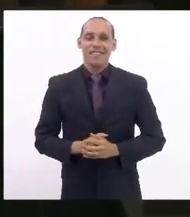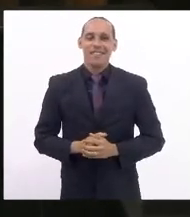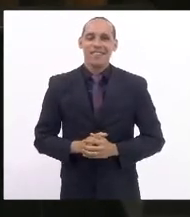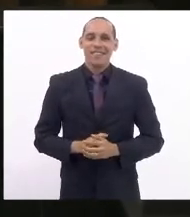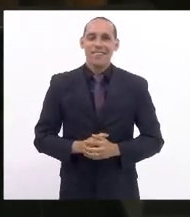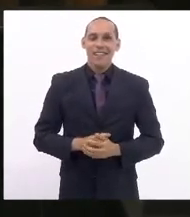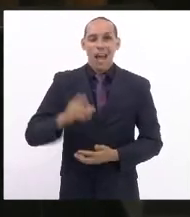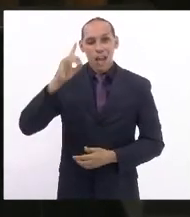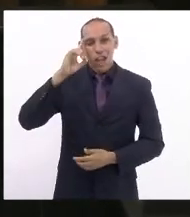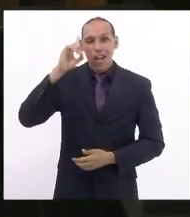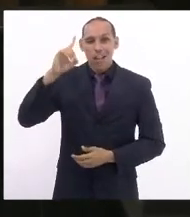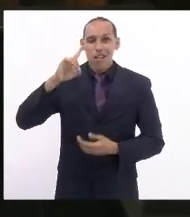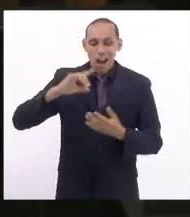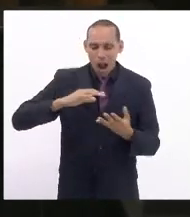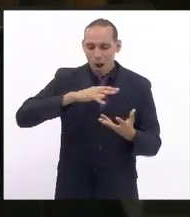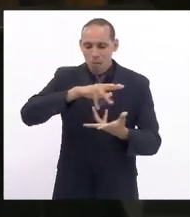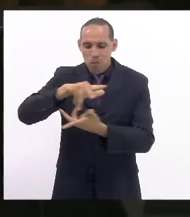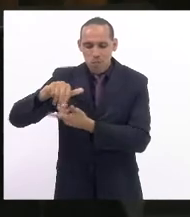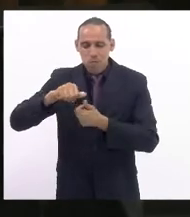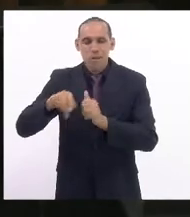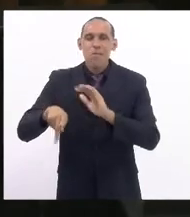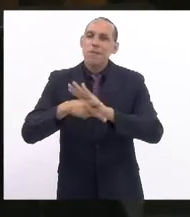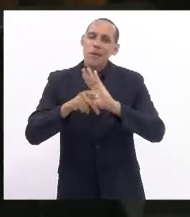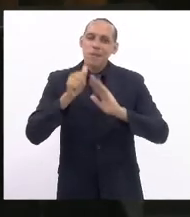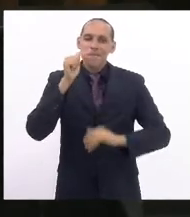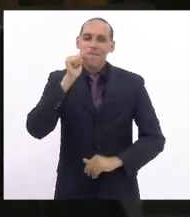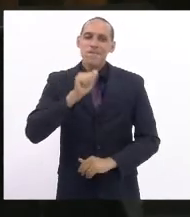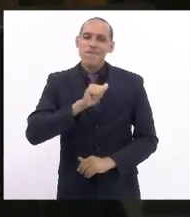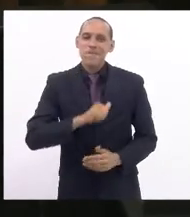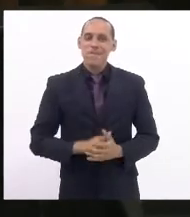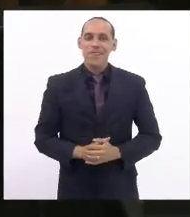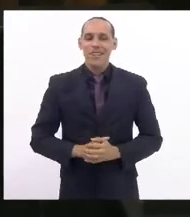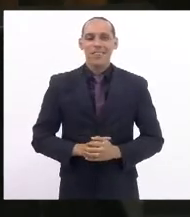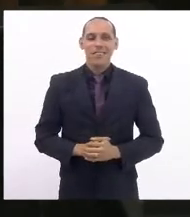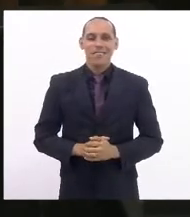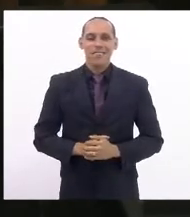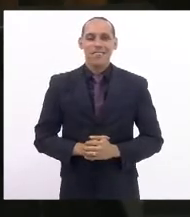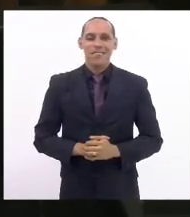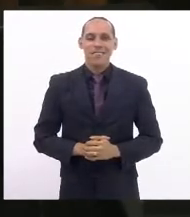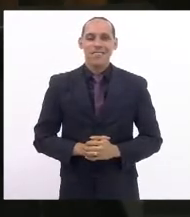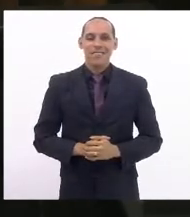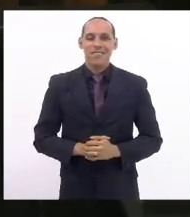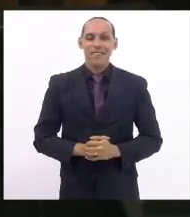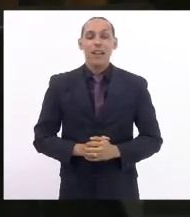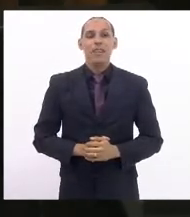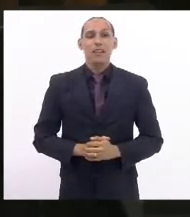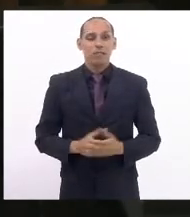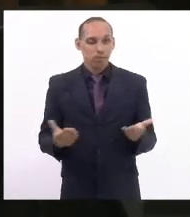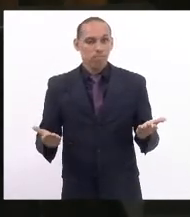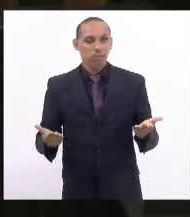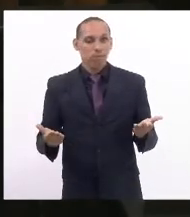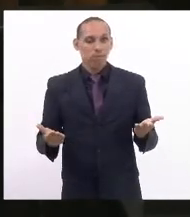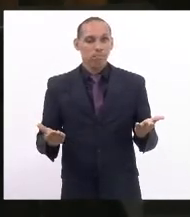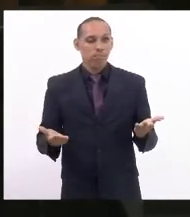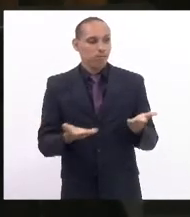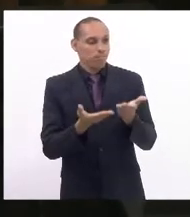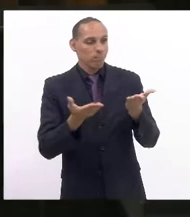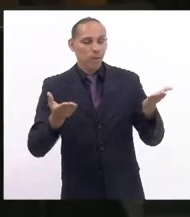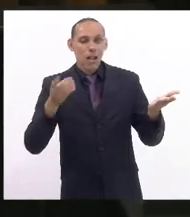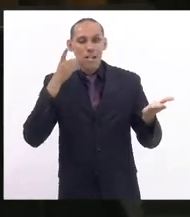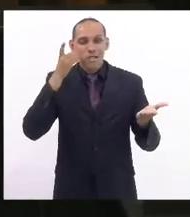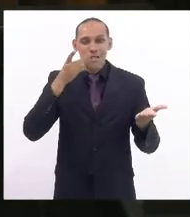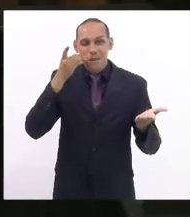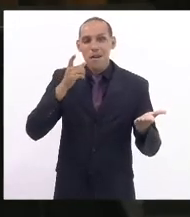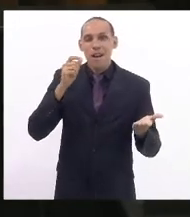Dia Internacional da Mulher, inicialmente, todas as deputadas presentes,